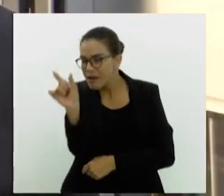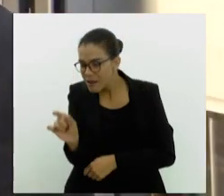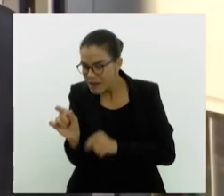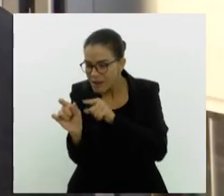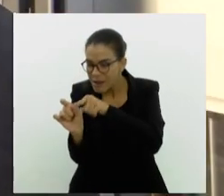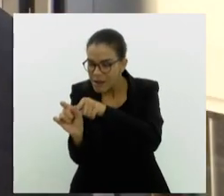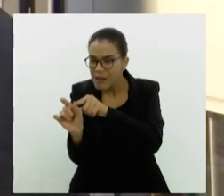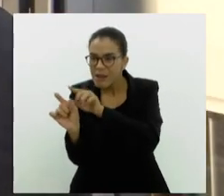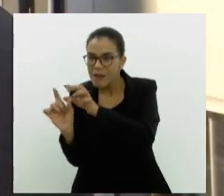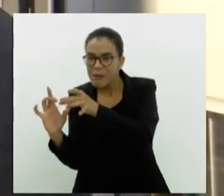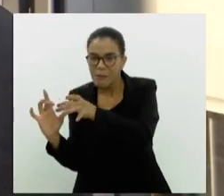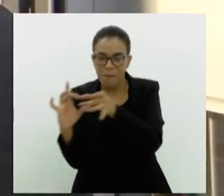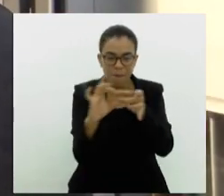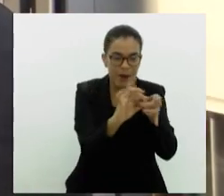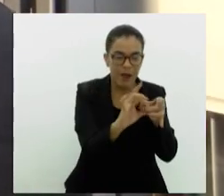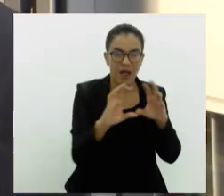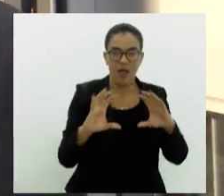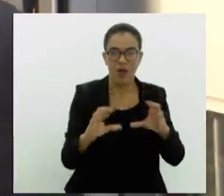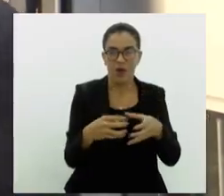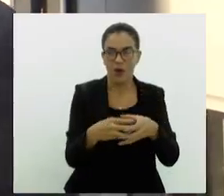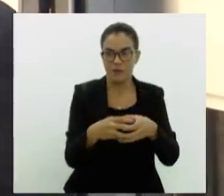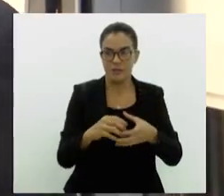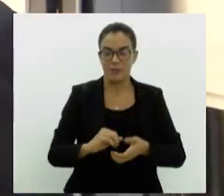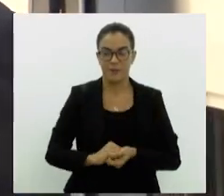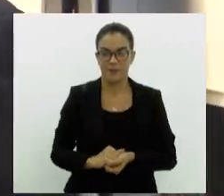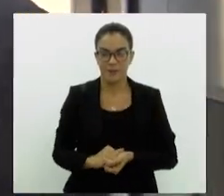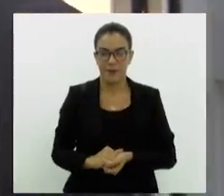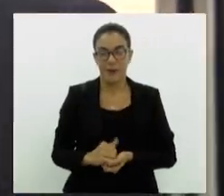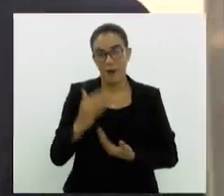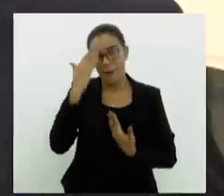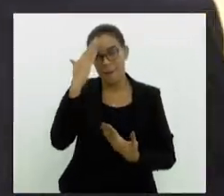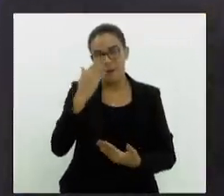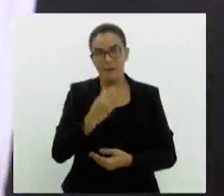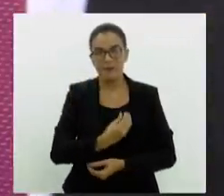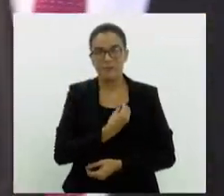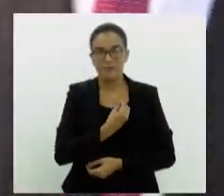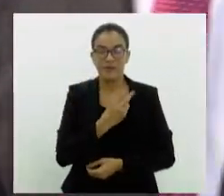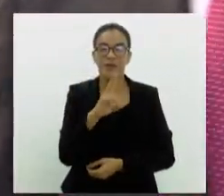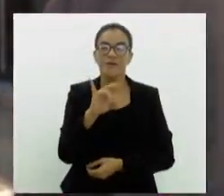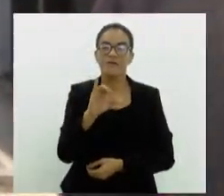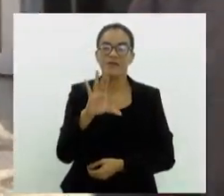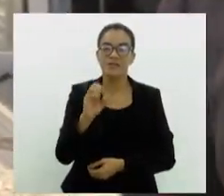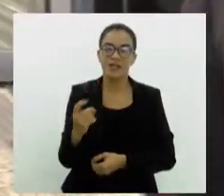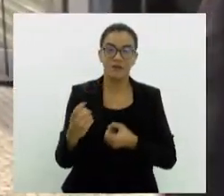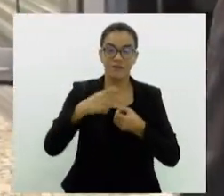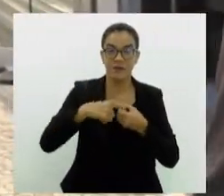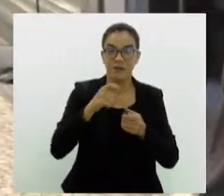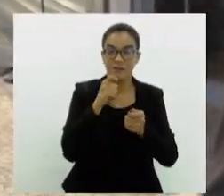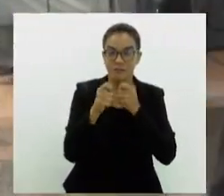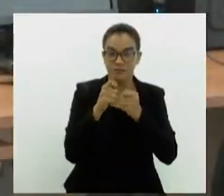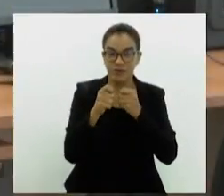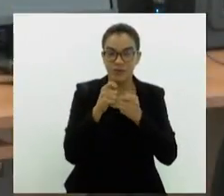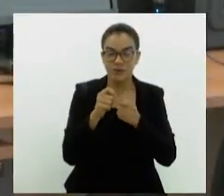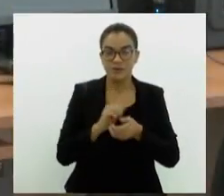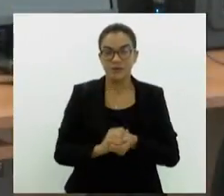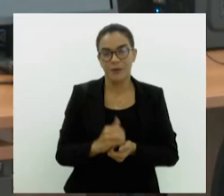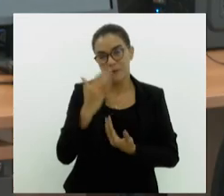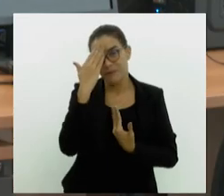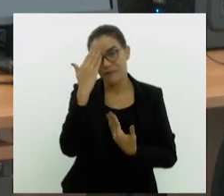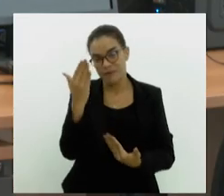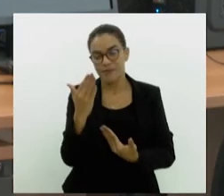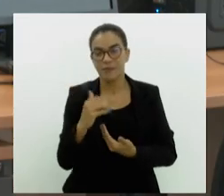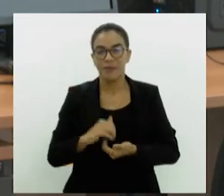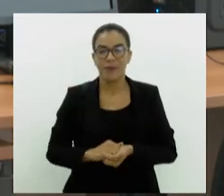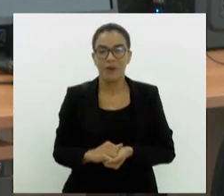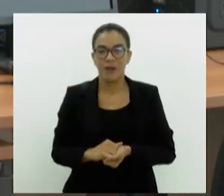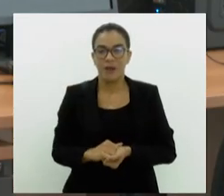que direciona para a comissão. Obrigado pela participação, doutor. Vicente, voltamos com você no estúdio. Obrigado, PV. Daqui a pouco você volta